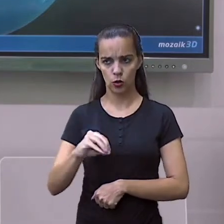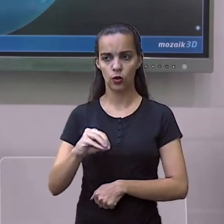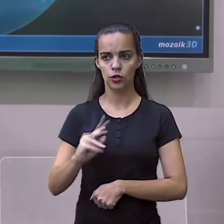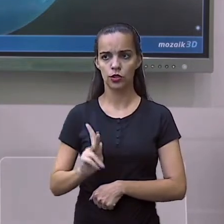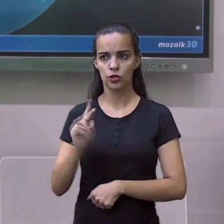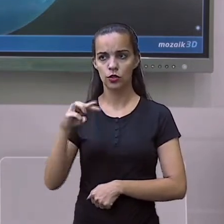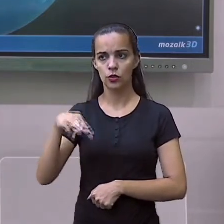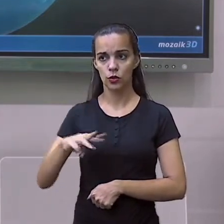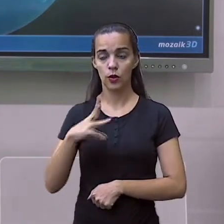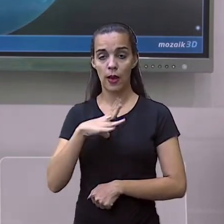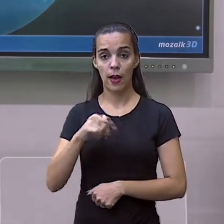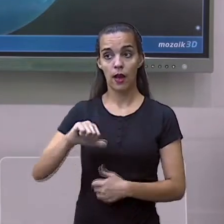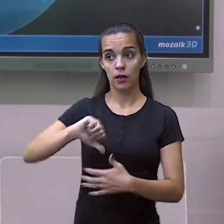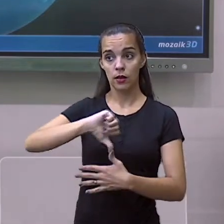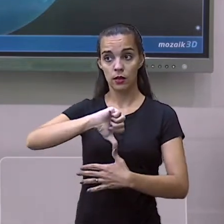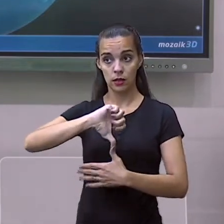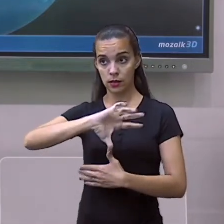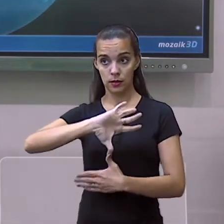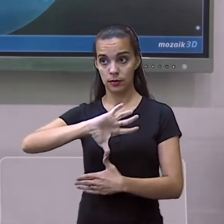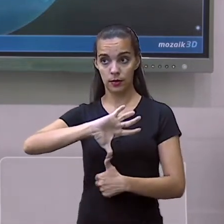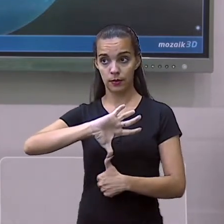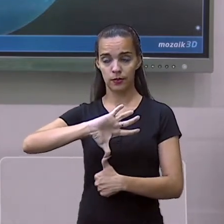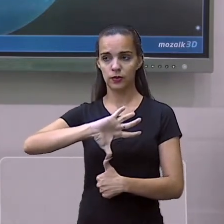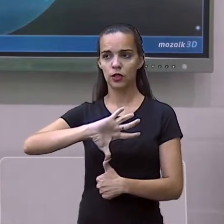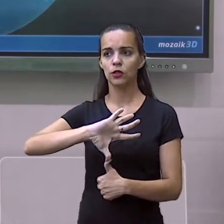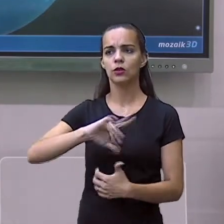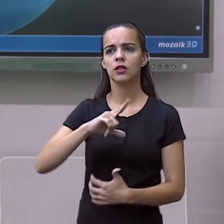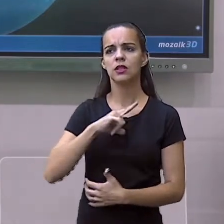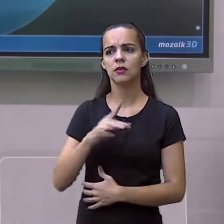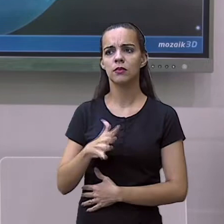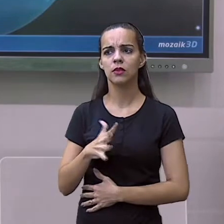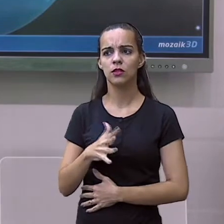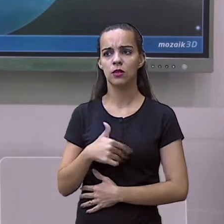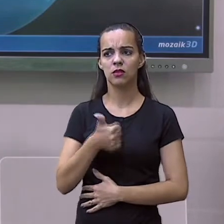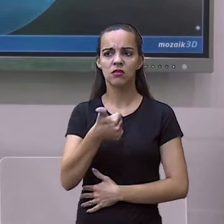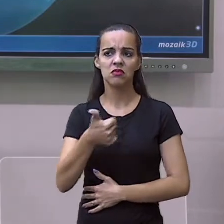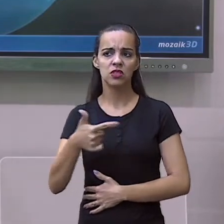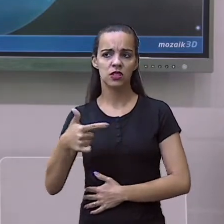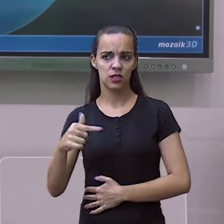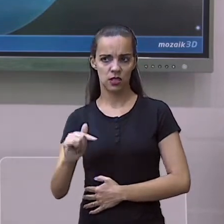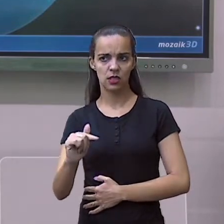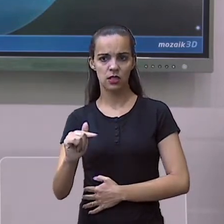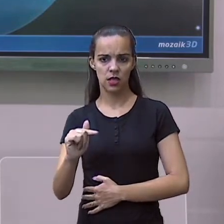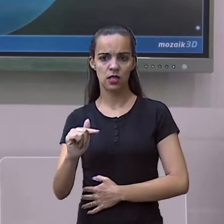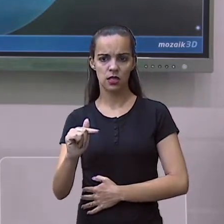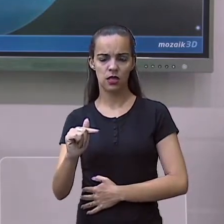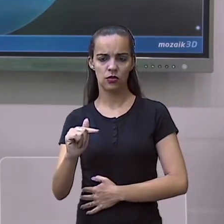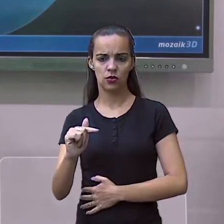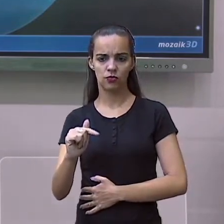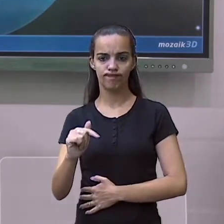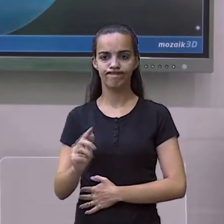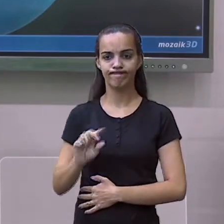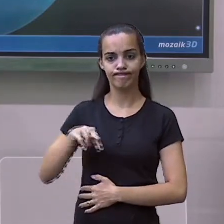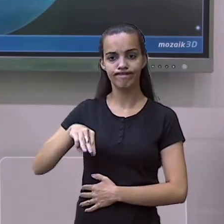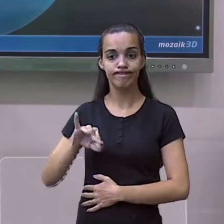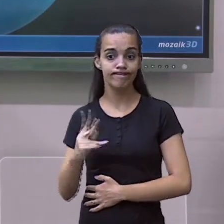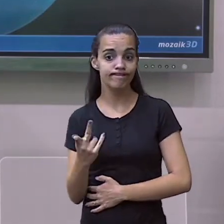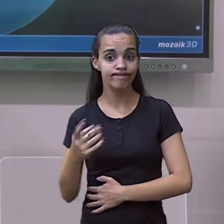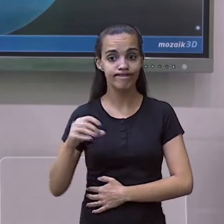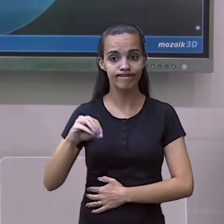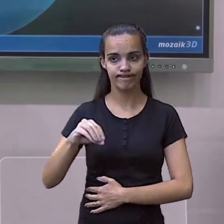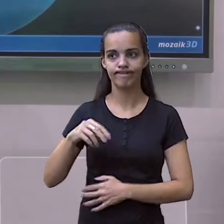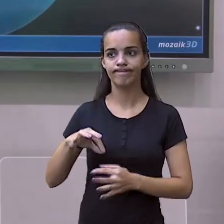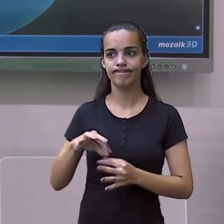Sul, com aproximadamente 17 milhões de quilômetros quadrados. Estou